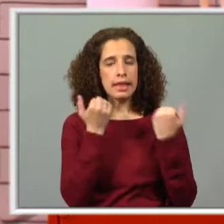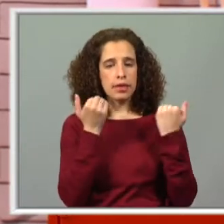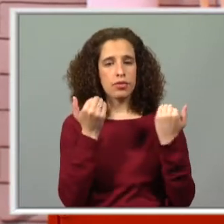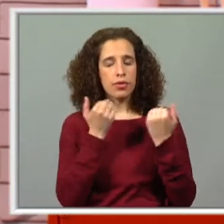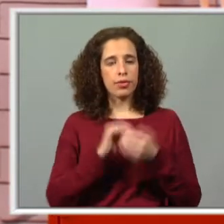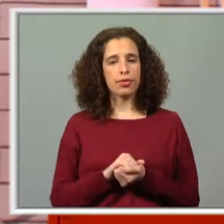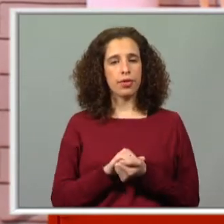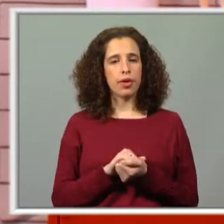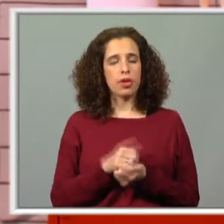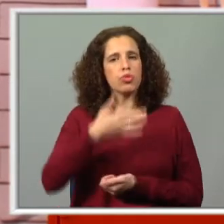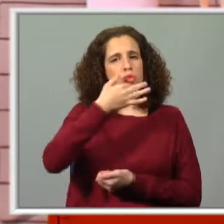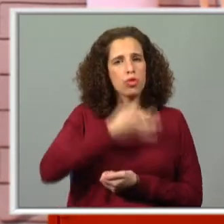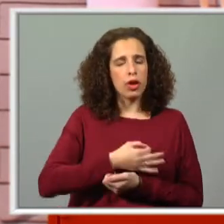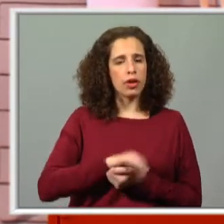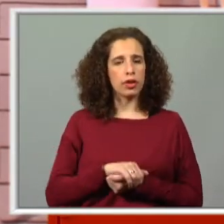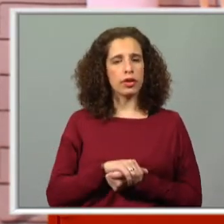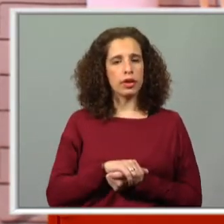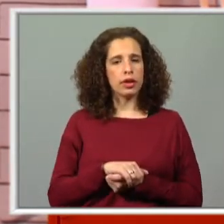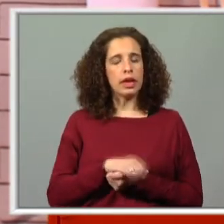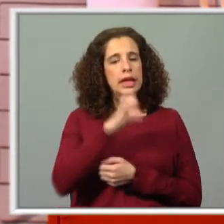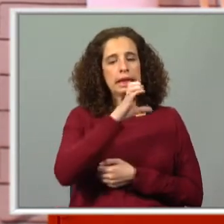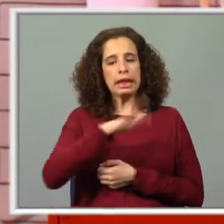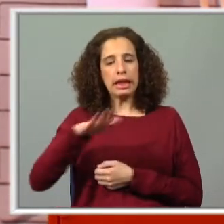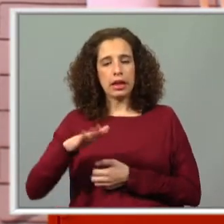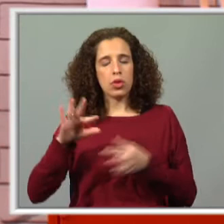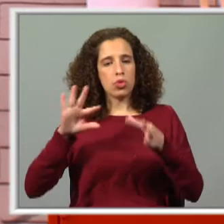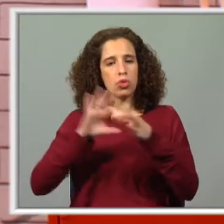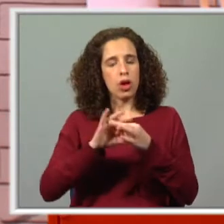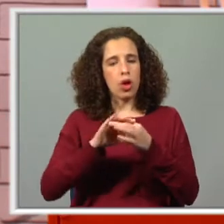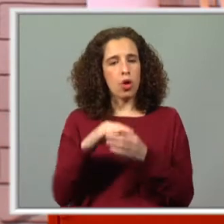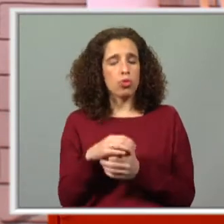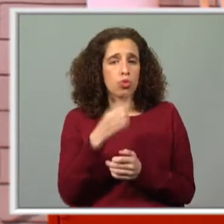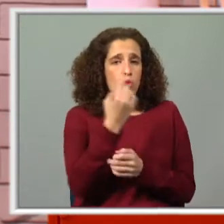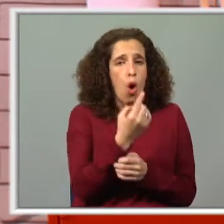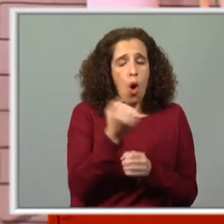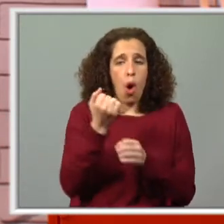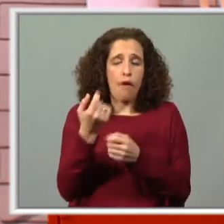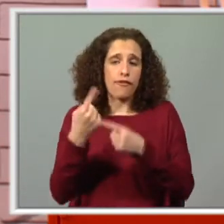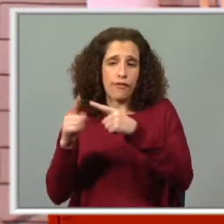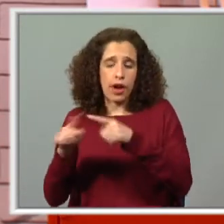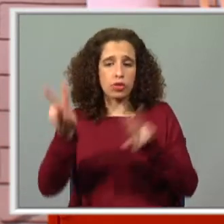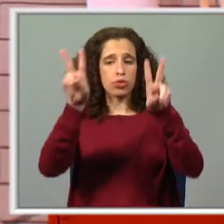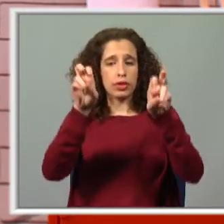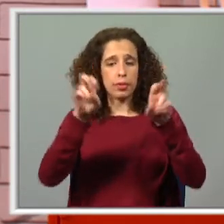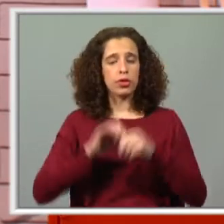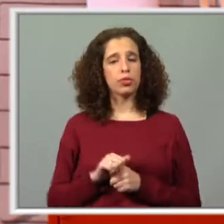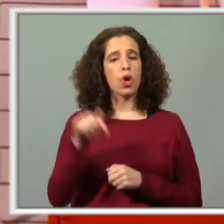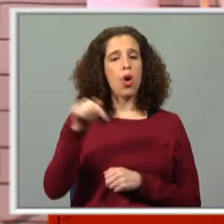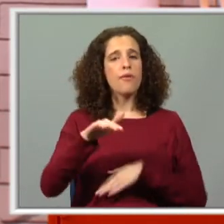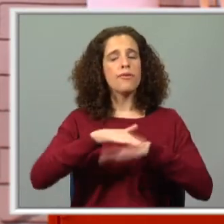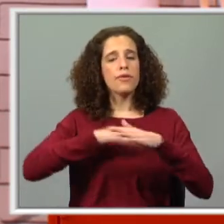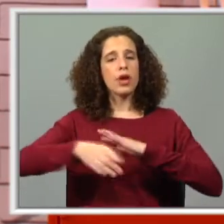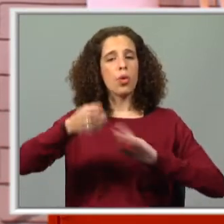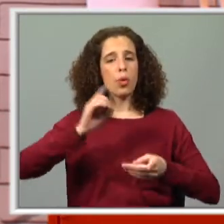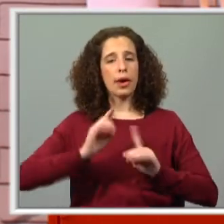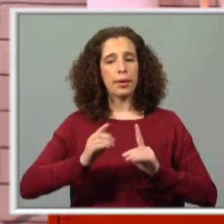Informações corretas e científicas acerca de um ou outros temas. Hoje, o que vamos fazer?